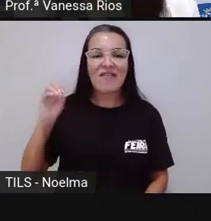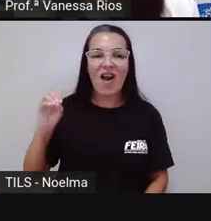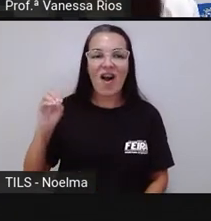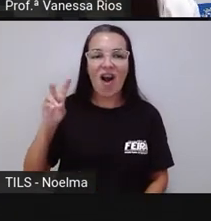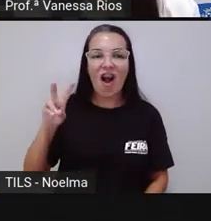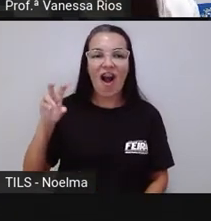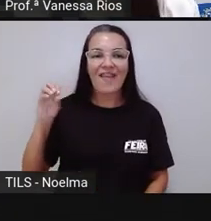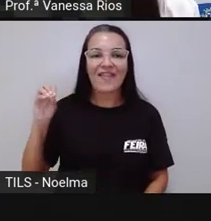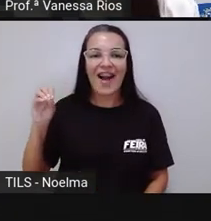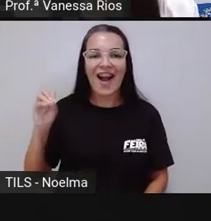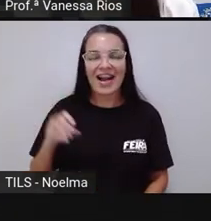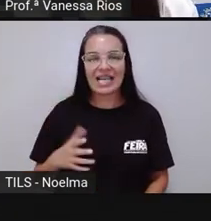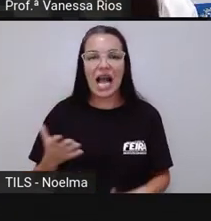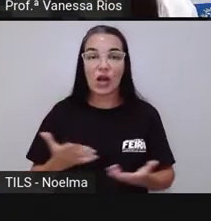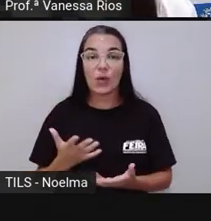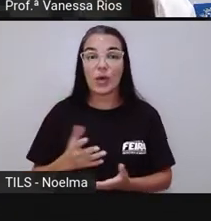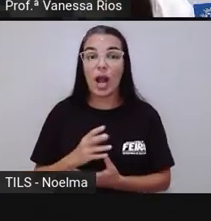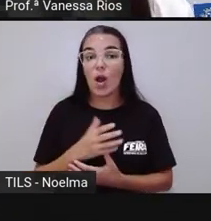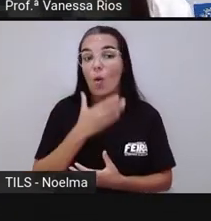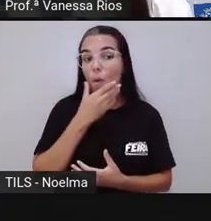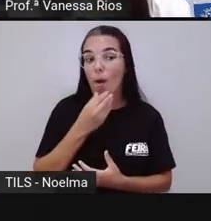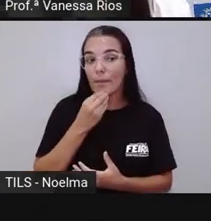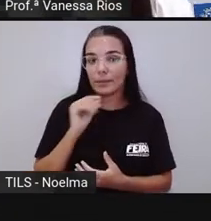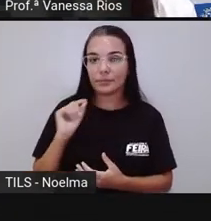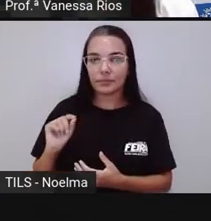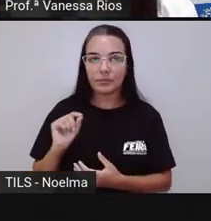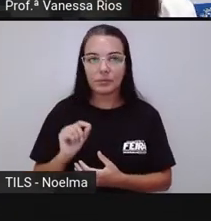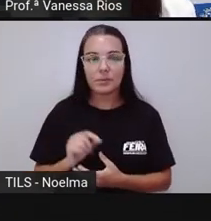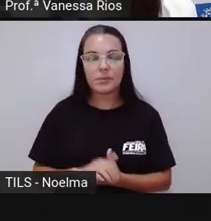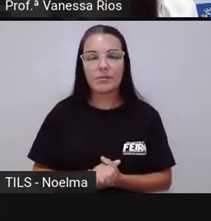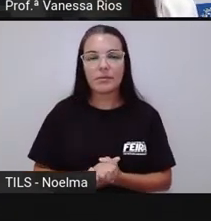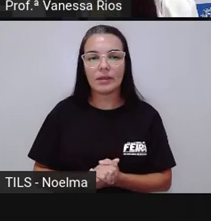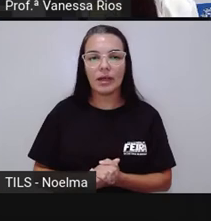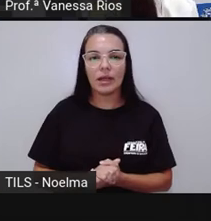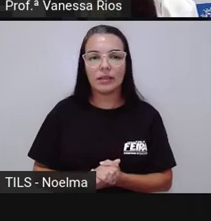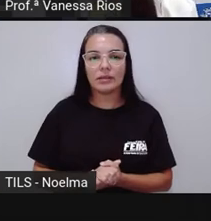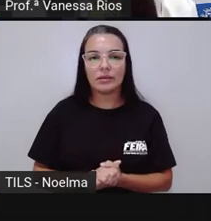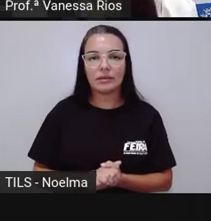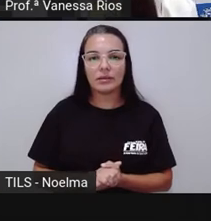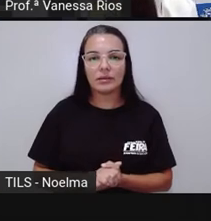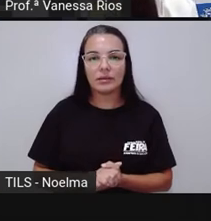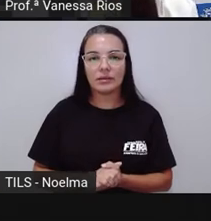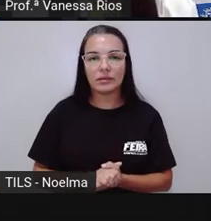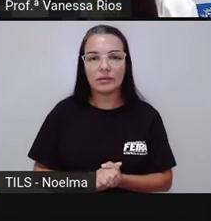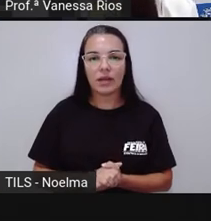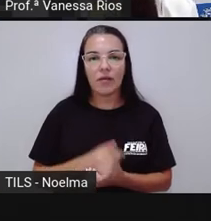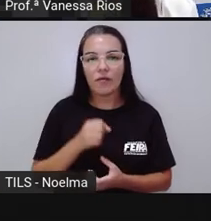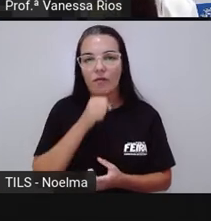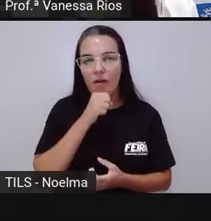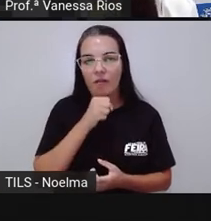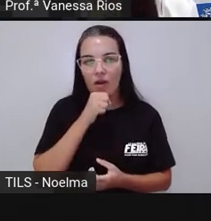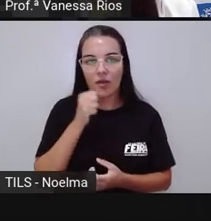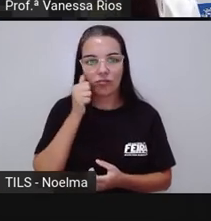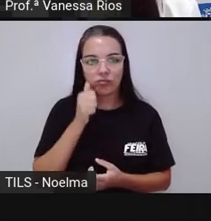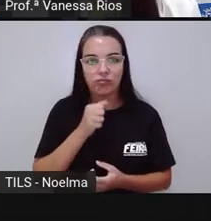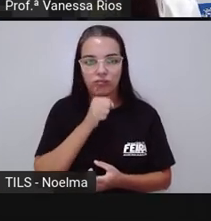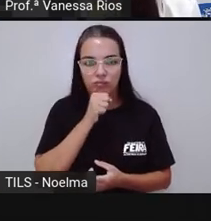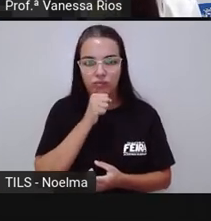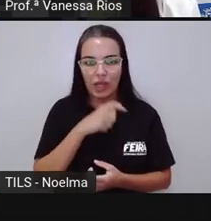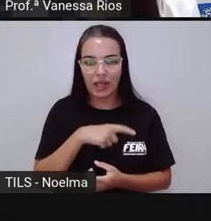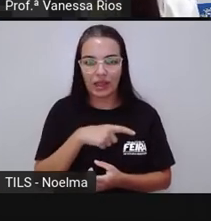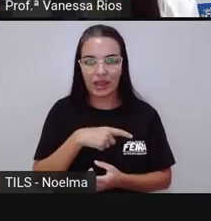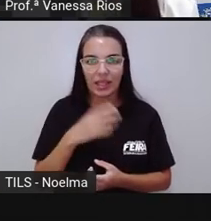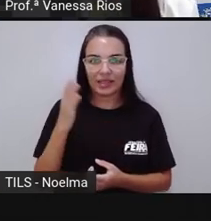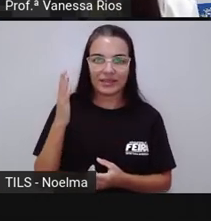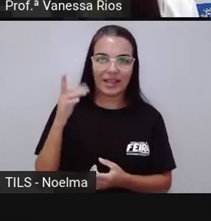depois. Aí, a gente já percebe o O com o som aberto. Então, por isso, vovó, ela